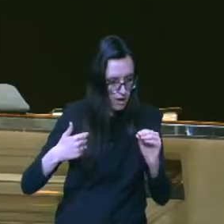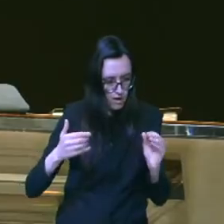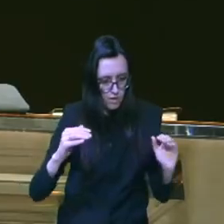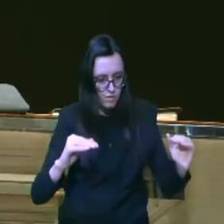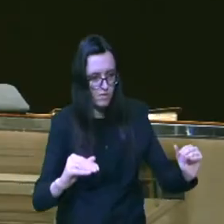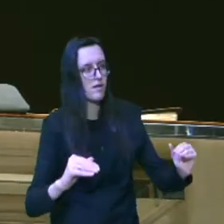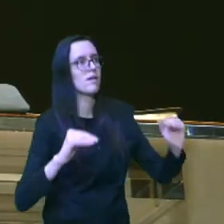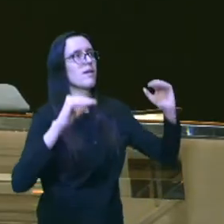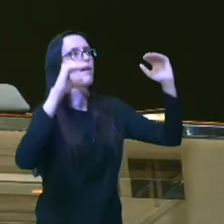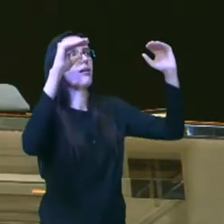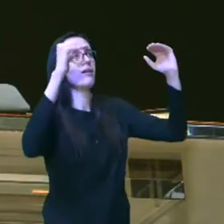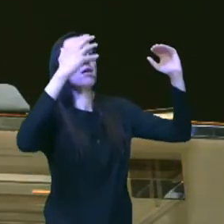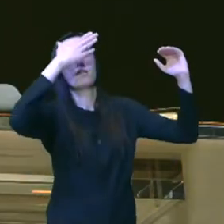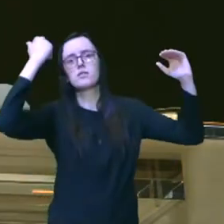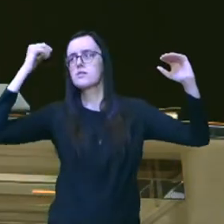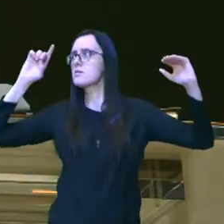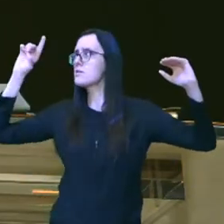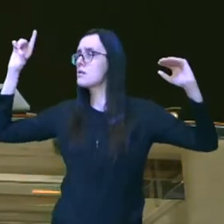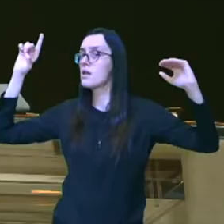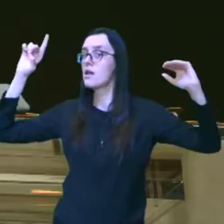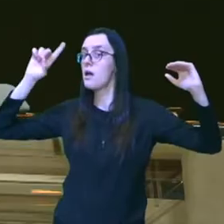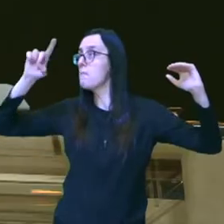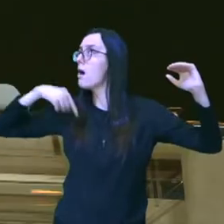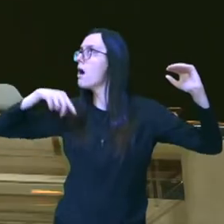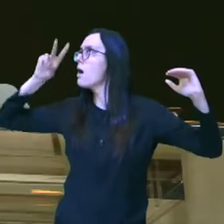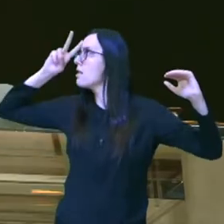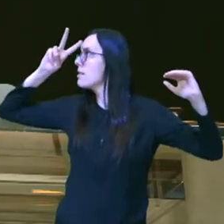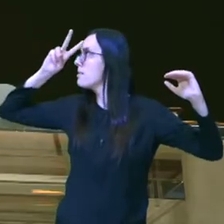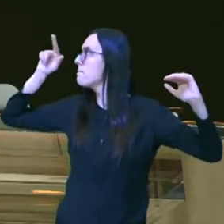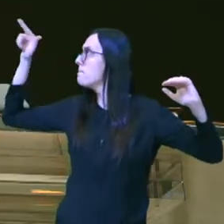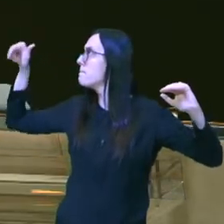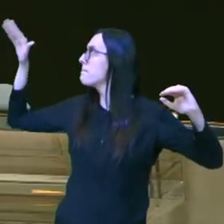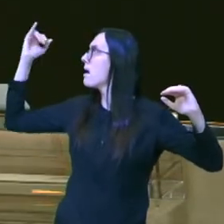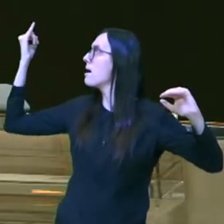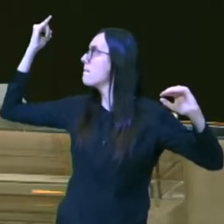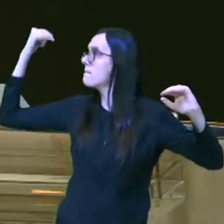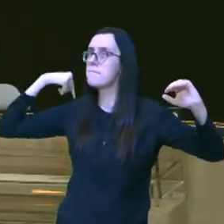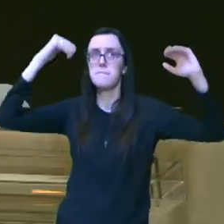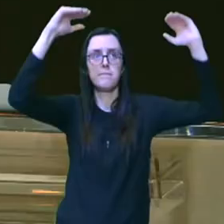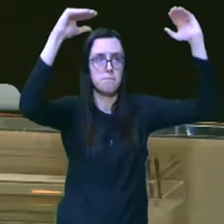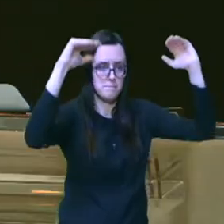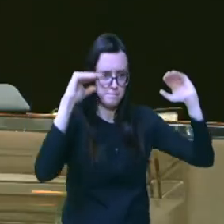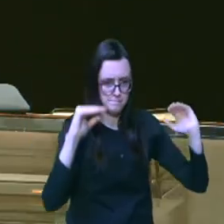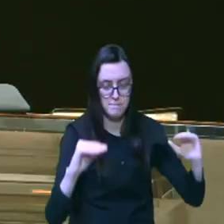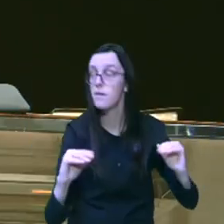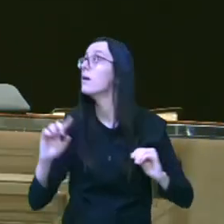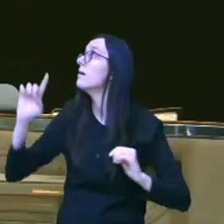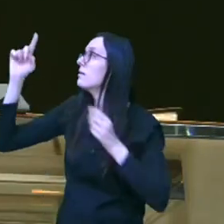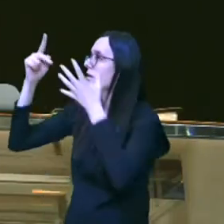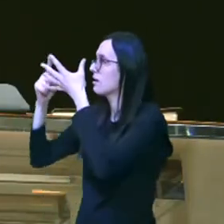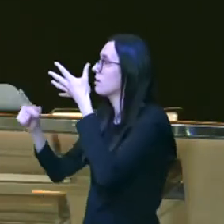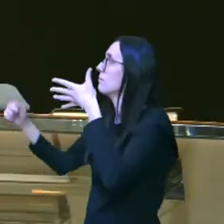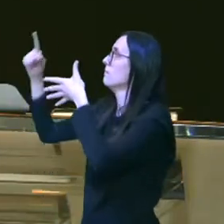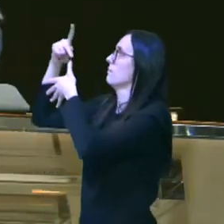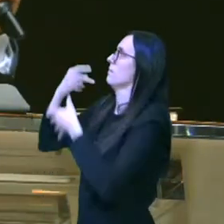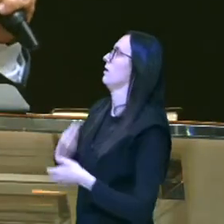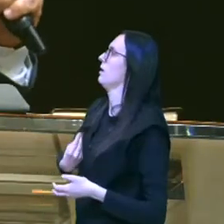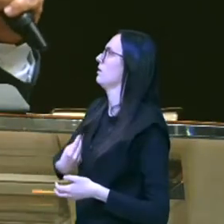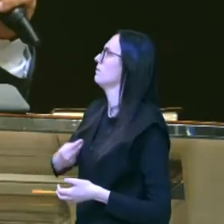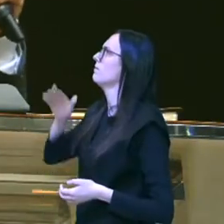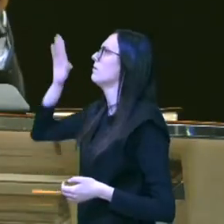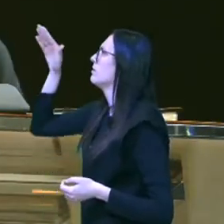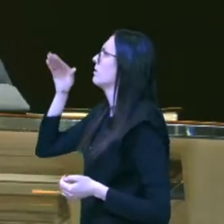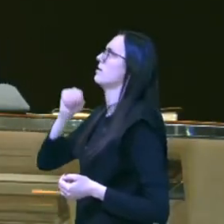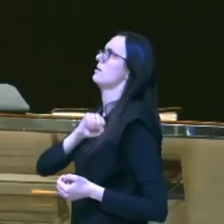abençoador é mais importante quando eu entendo isso eu coloco o Senhor como prioridade da minha vida dizendo o